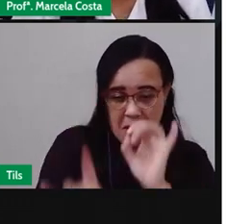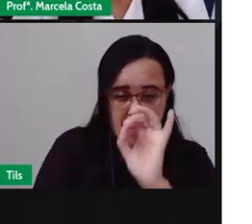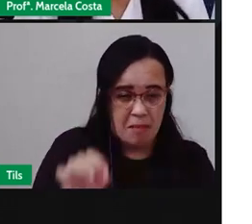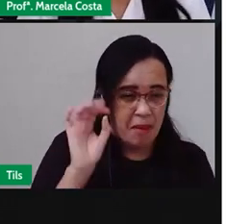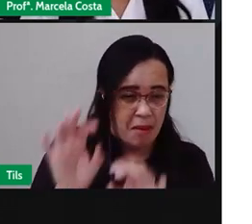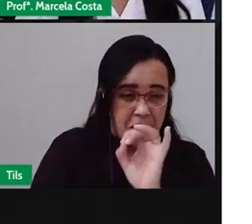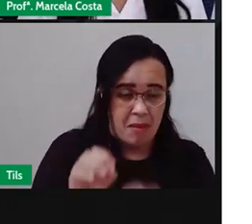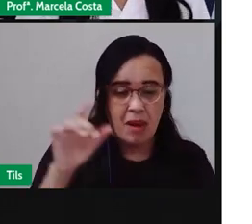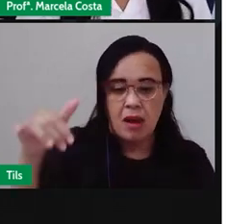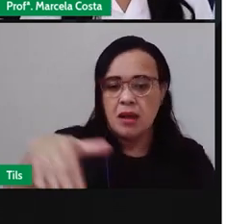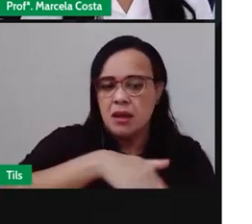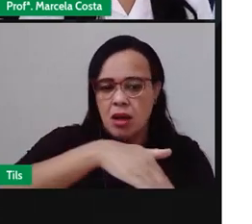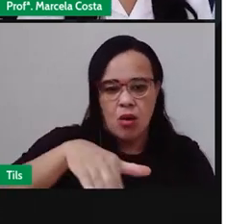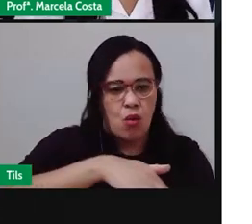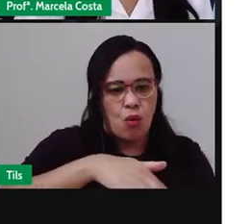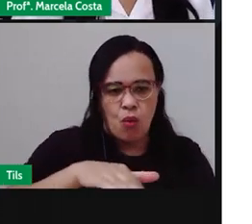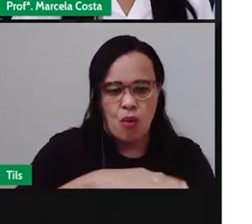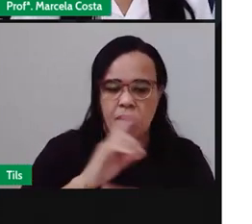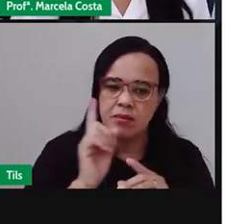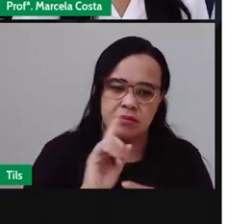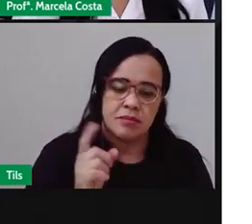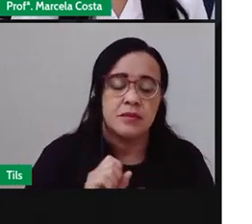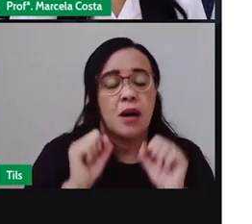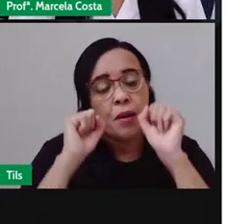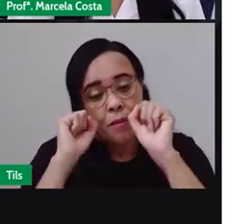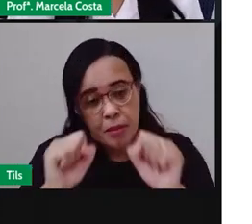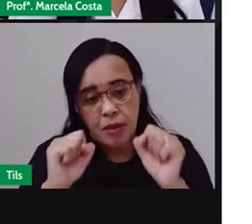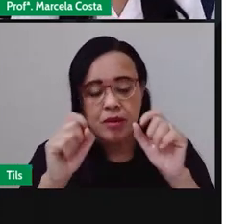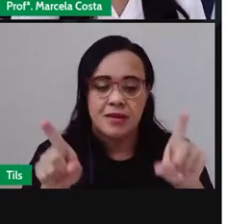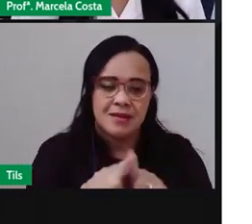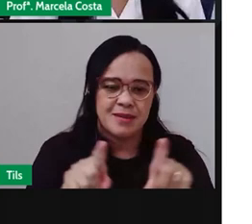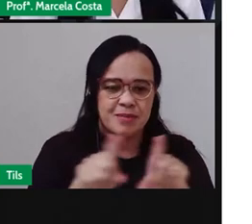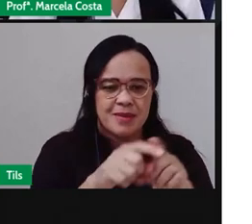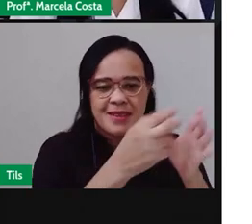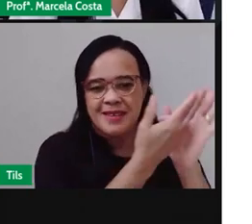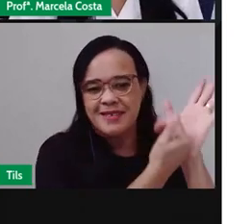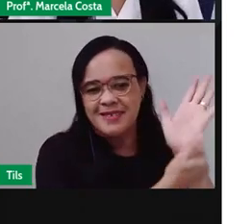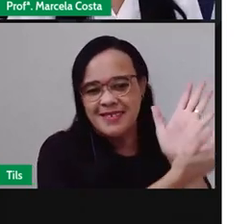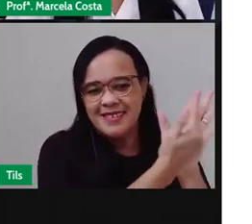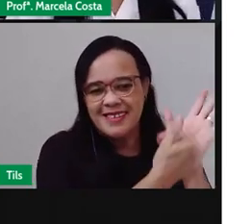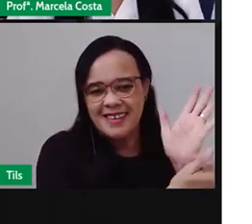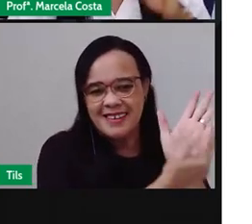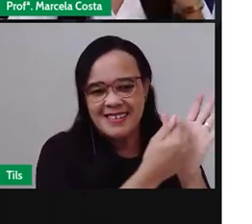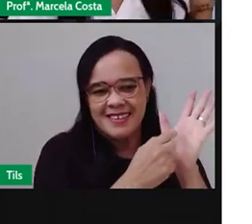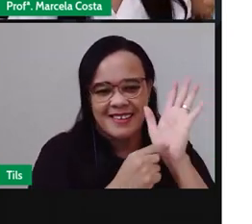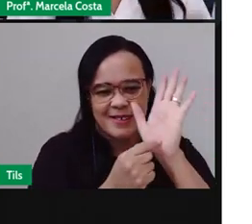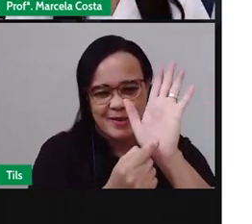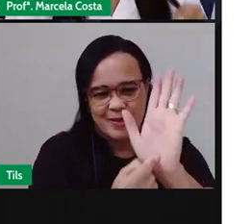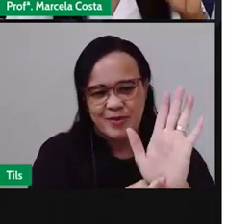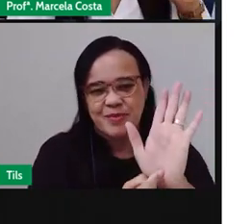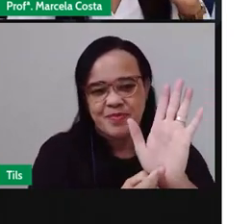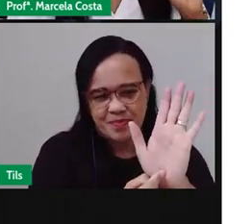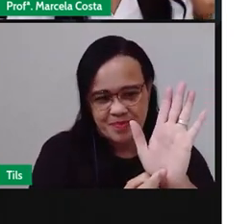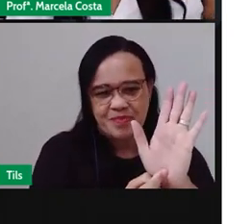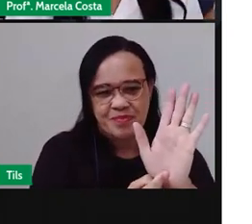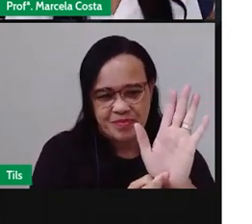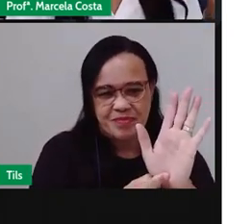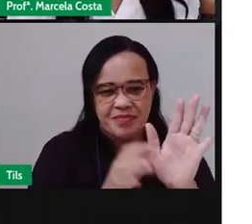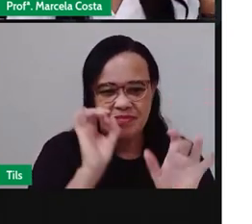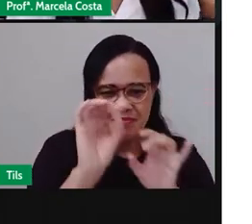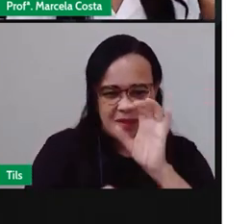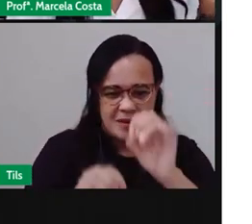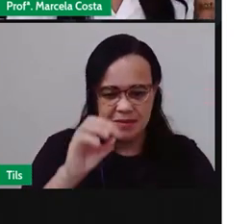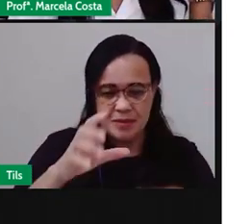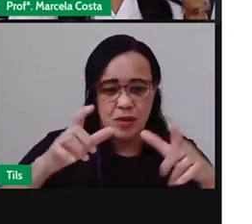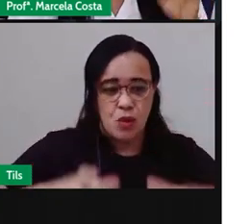fazer um desenho como esse aqui ó que eu tô mostrando de uma lixeira com o lixo ali né alguém